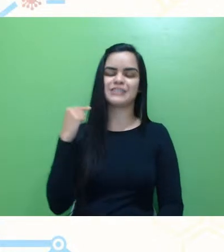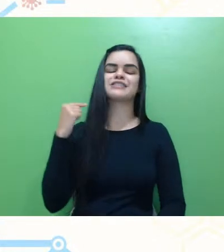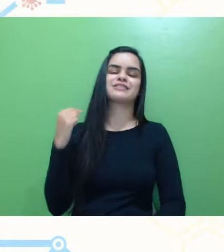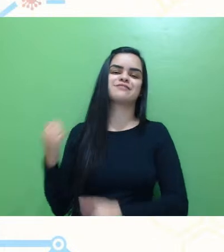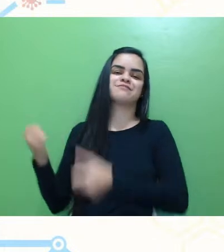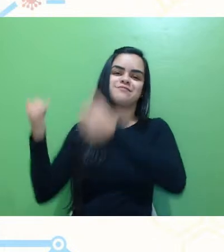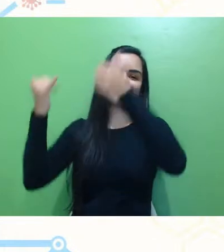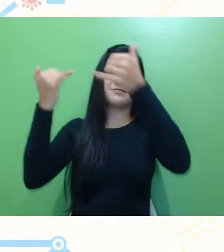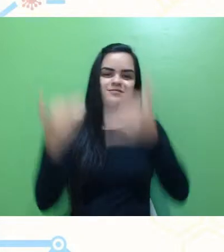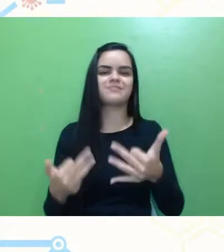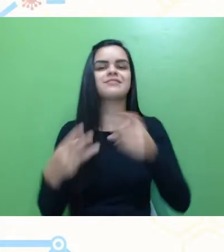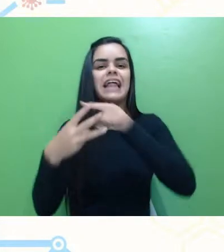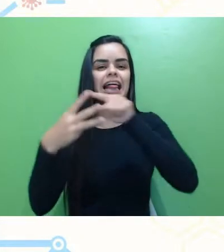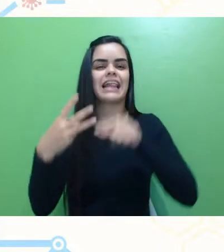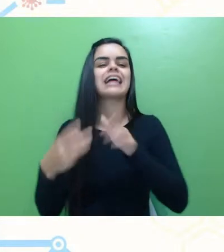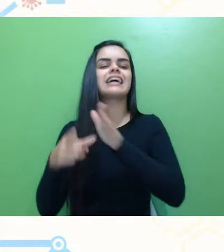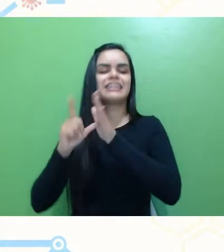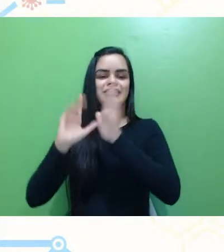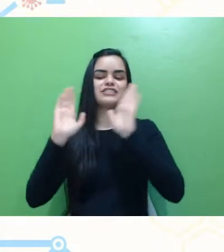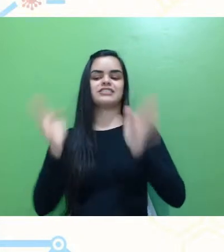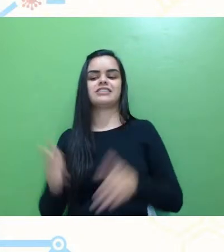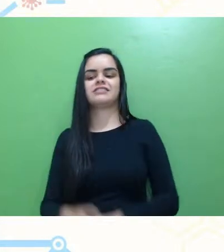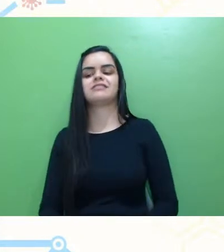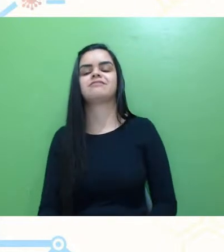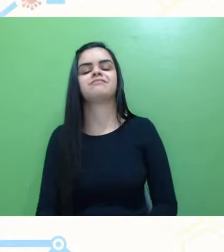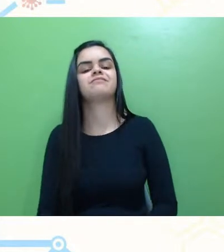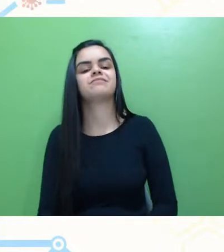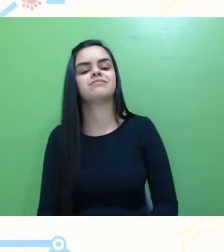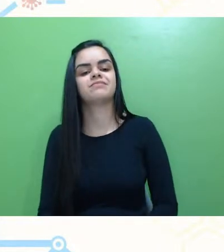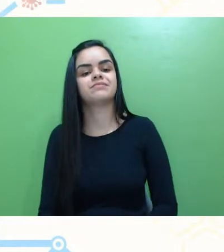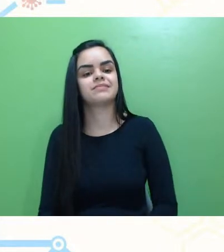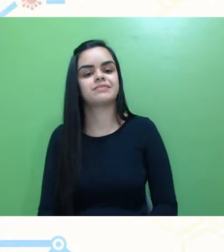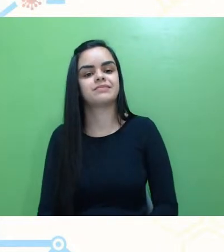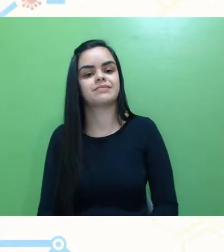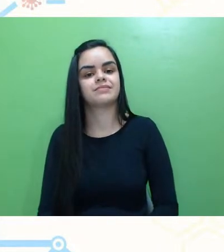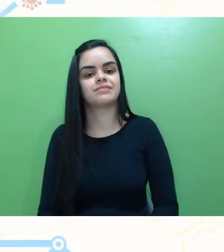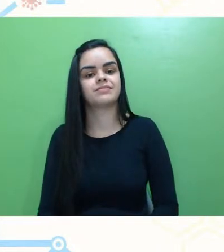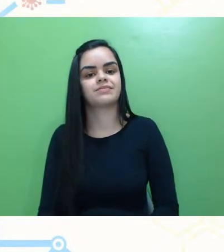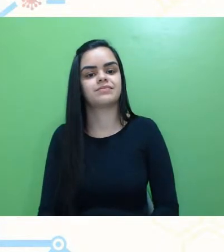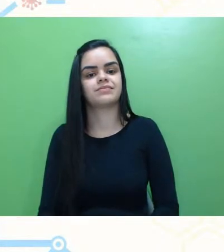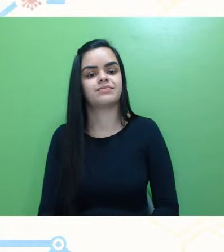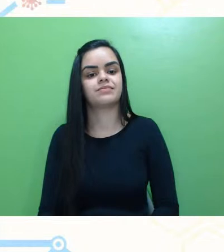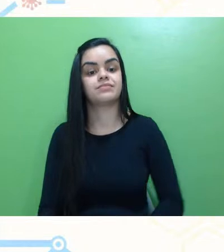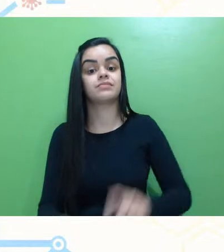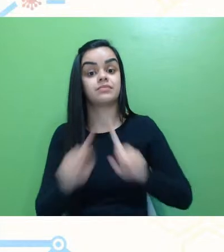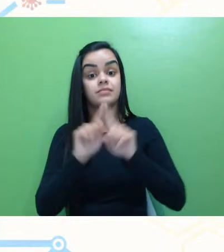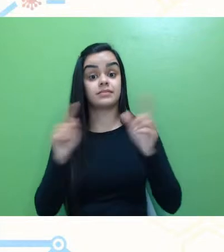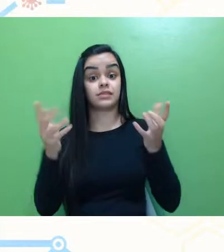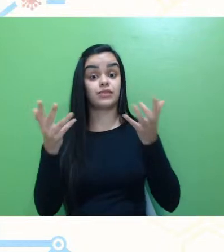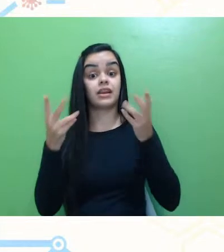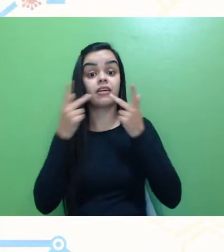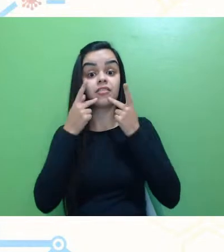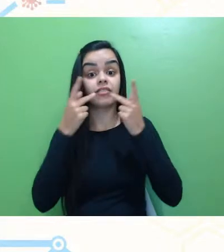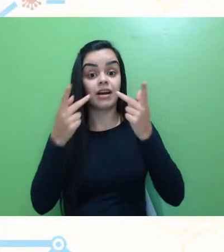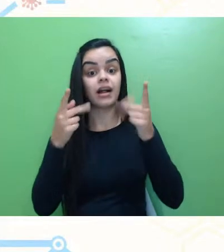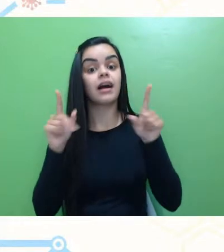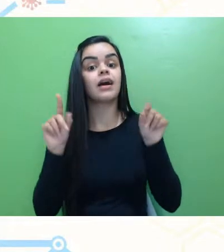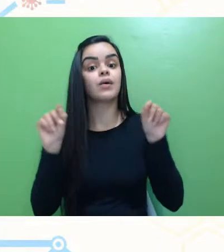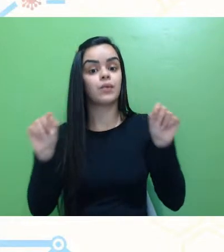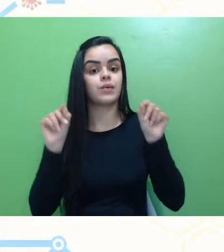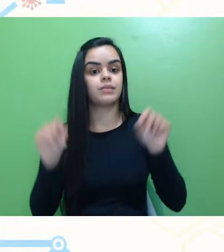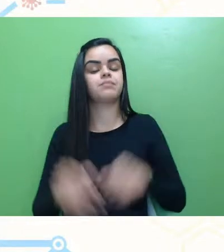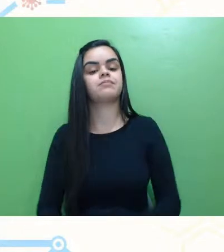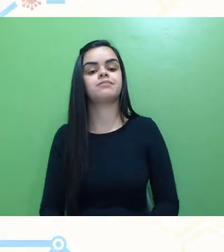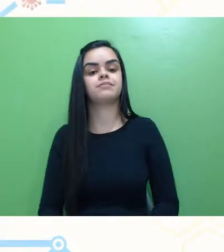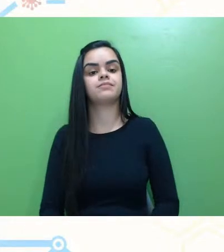pelas três falas anteriores, né, mas não poderia iniciar a minha fala, né, sem